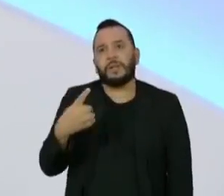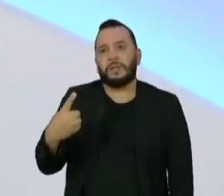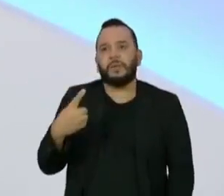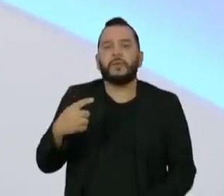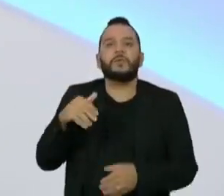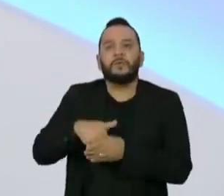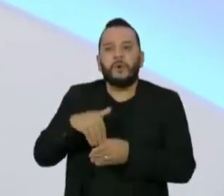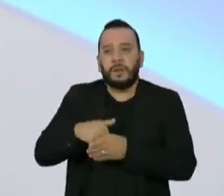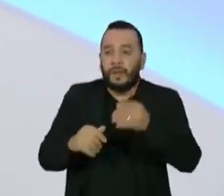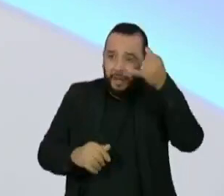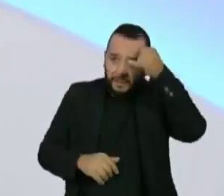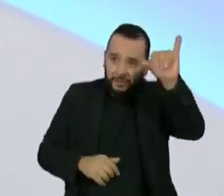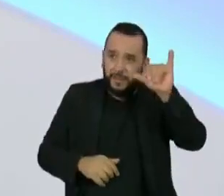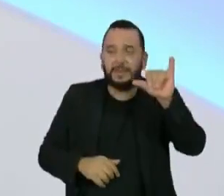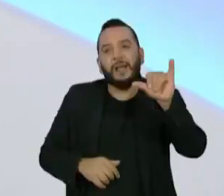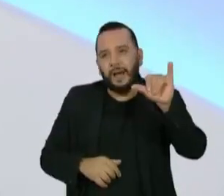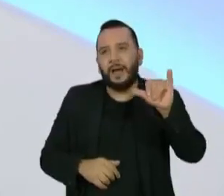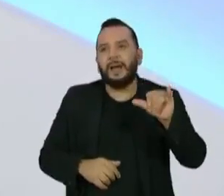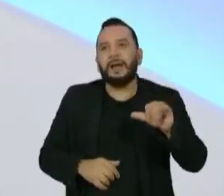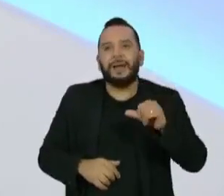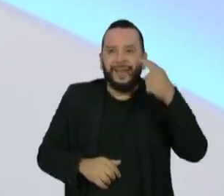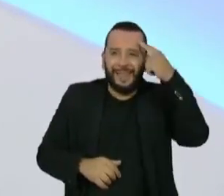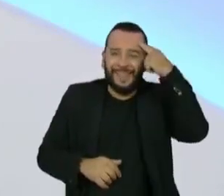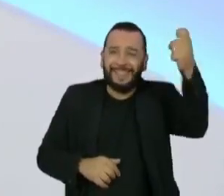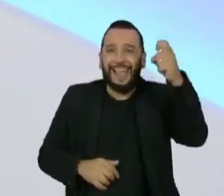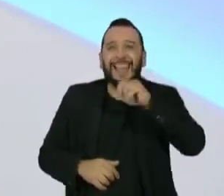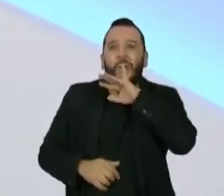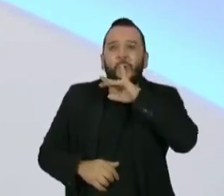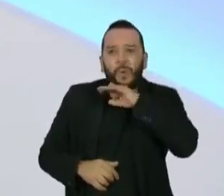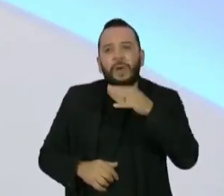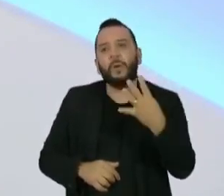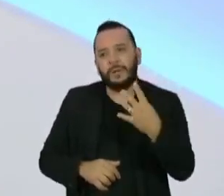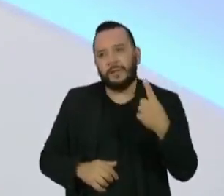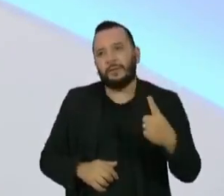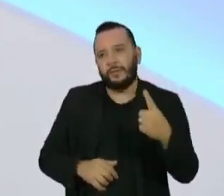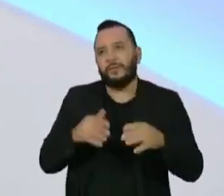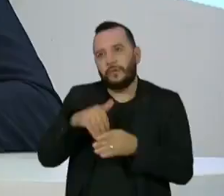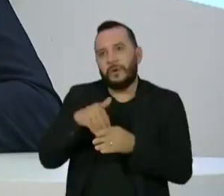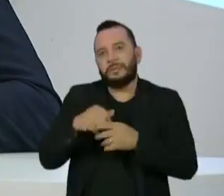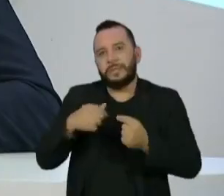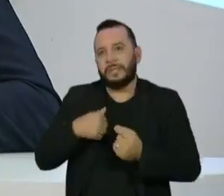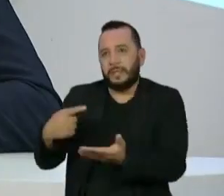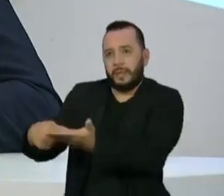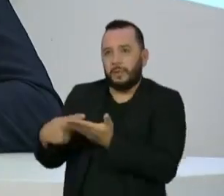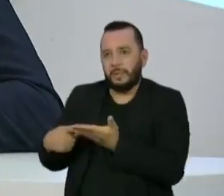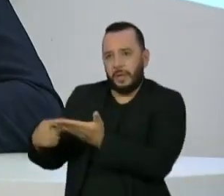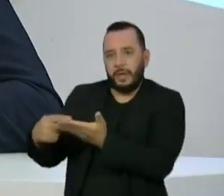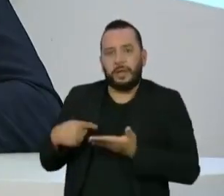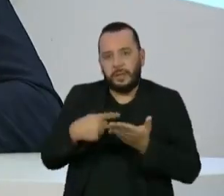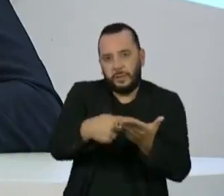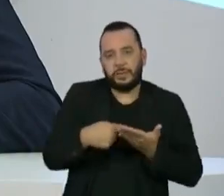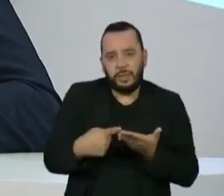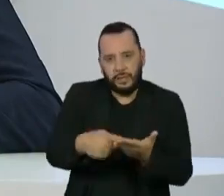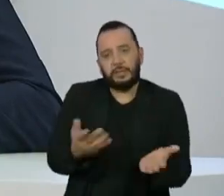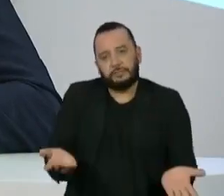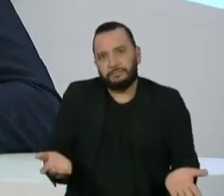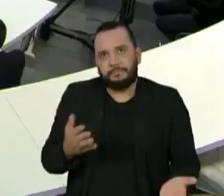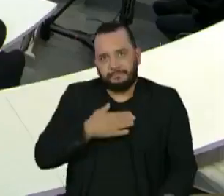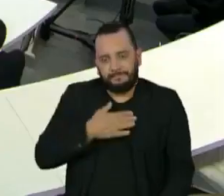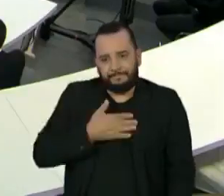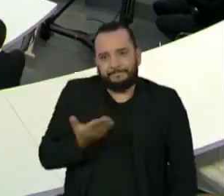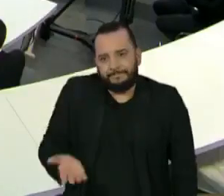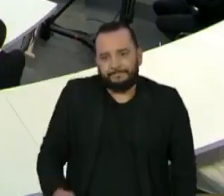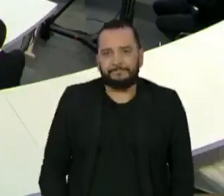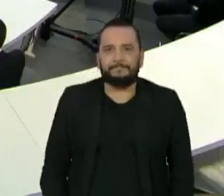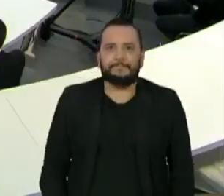Evitar uma péssima ideia da mesma forma precisa de 41 votos. E você só consegue isso negociando sem precisar abrir mão de nenhum princípio. Senador?